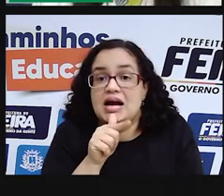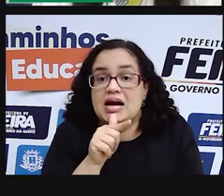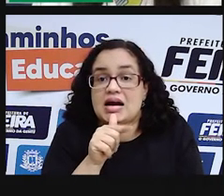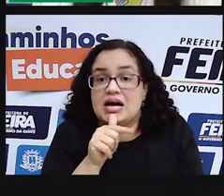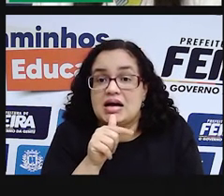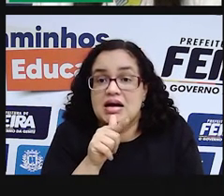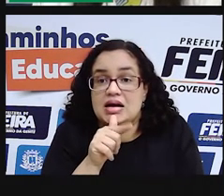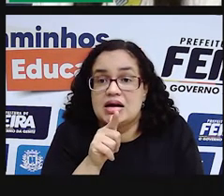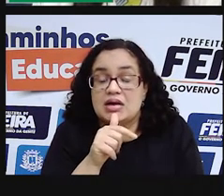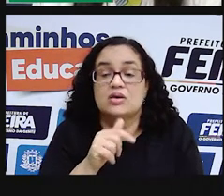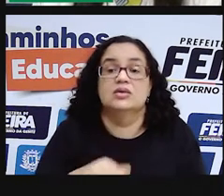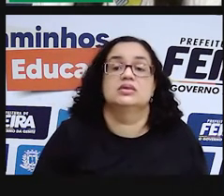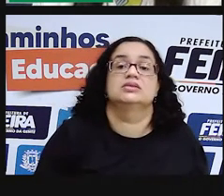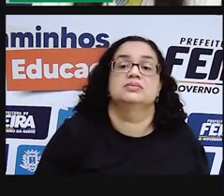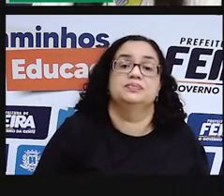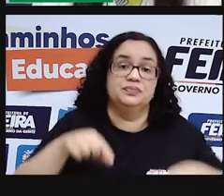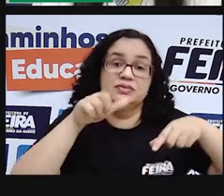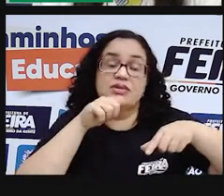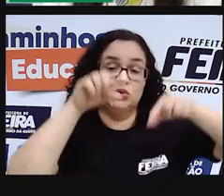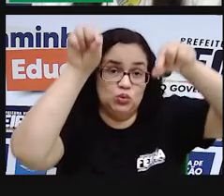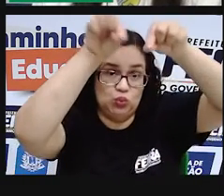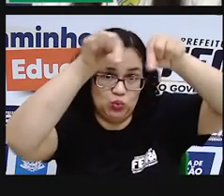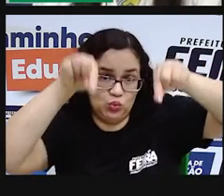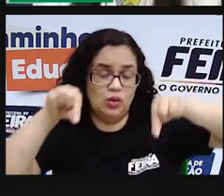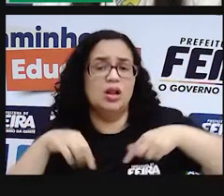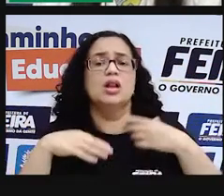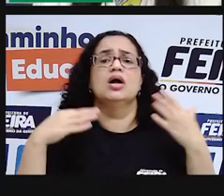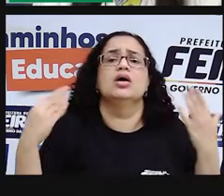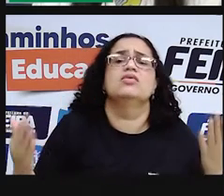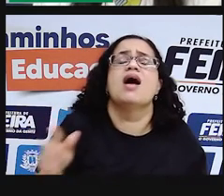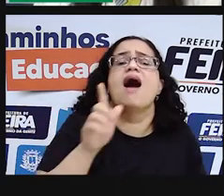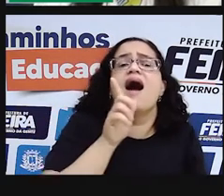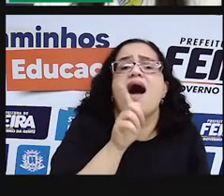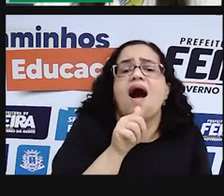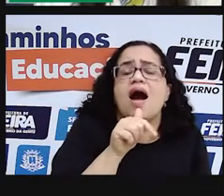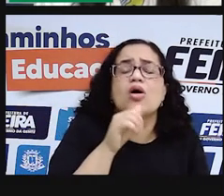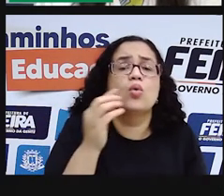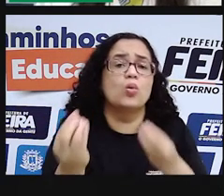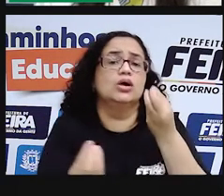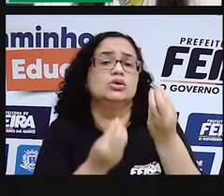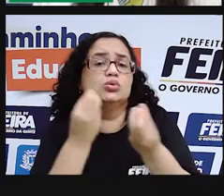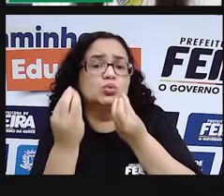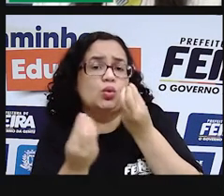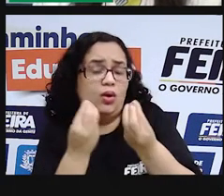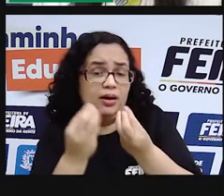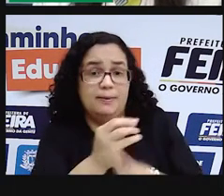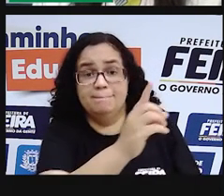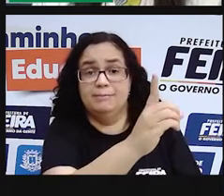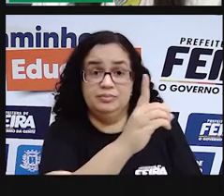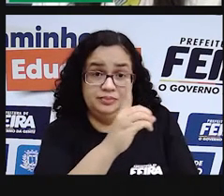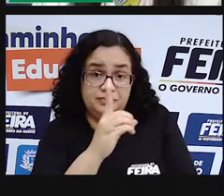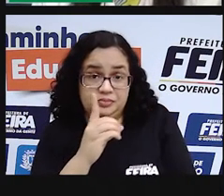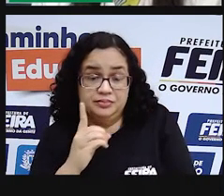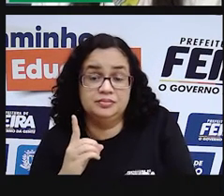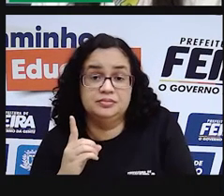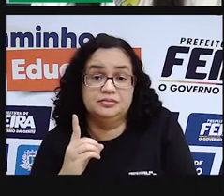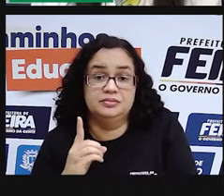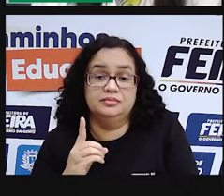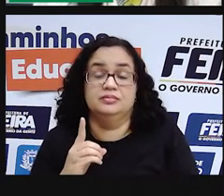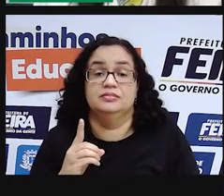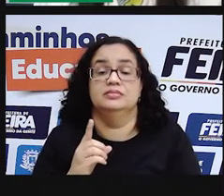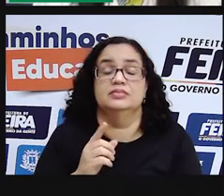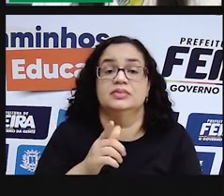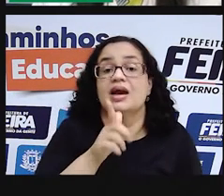se formam as lagoas. Mas aí, de onde vem essa água? Como é que essa água chega lá e ela é acumulada? Então, a